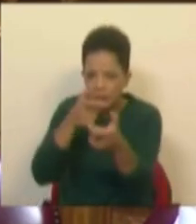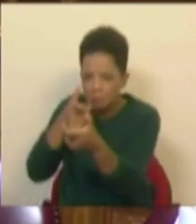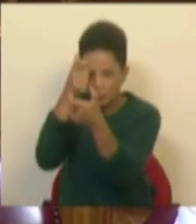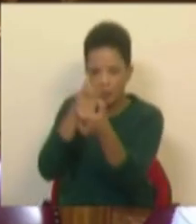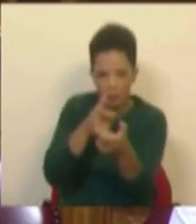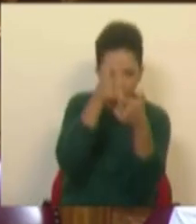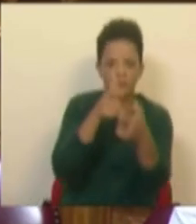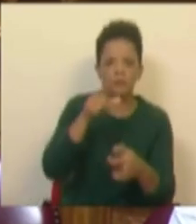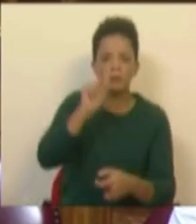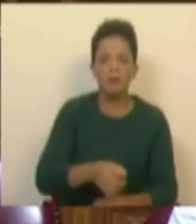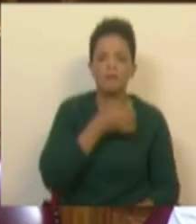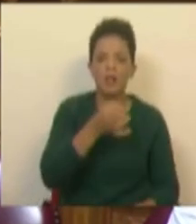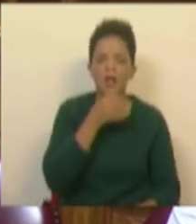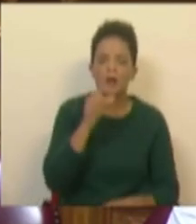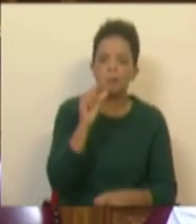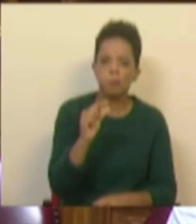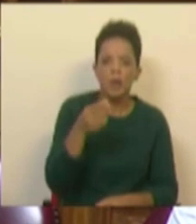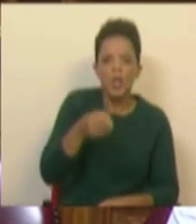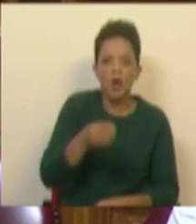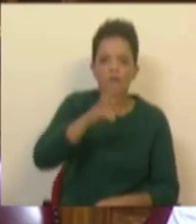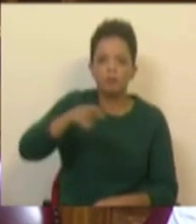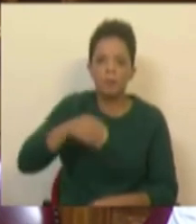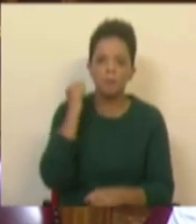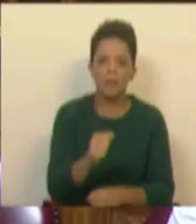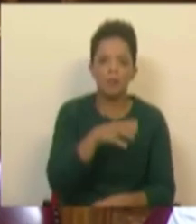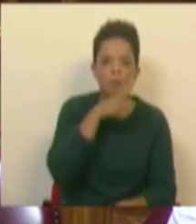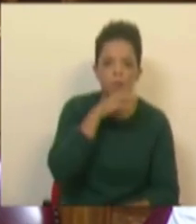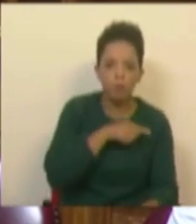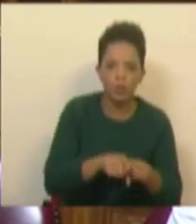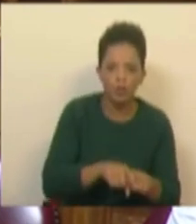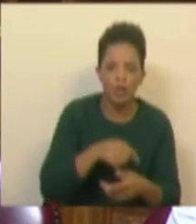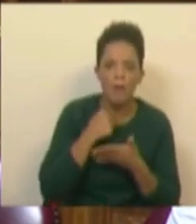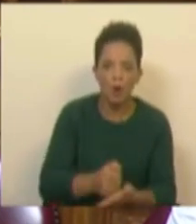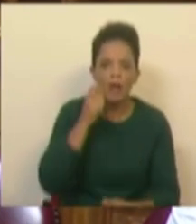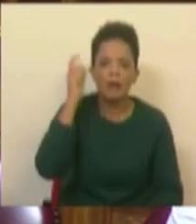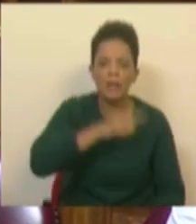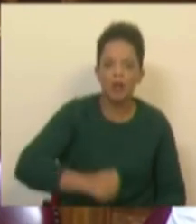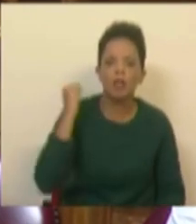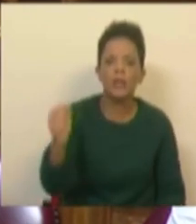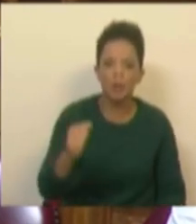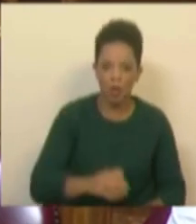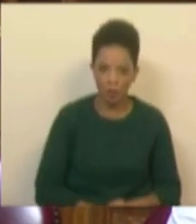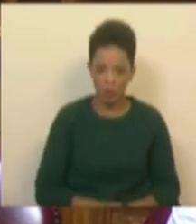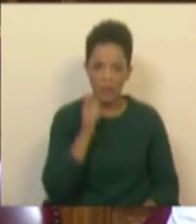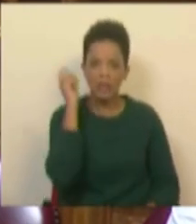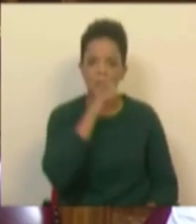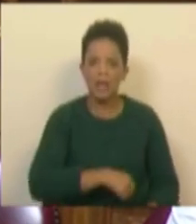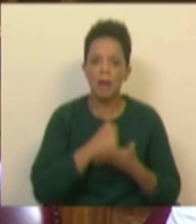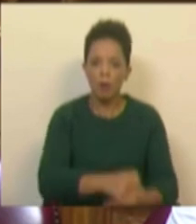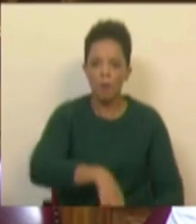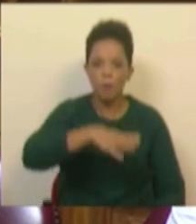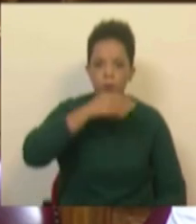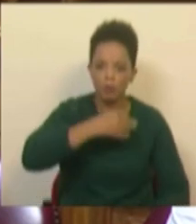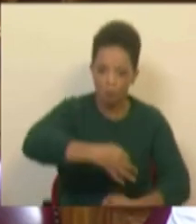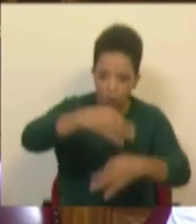conversa sobre as balas de 9mm para matar políticos. Quem é que está do lado dos criminosos e quem é que está do lado dos polícias